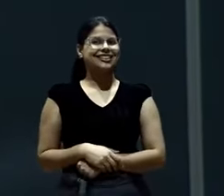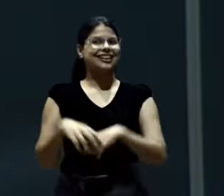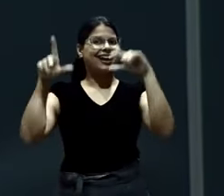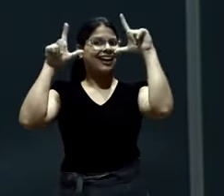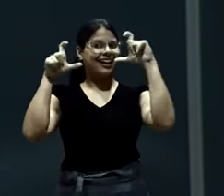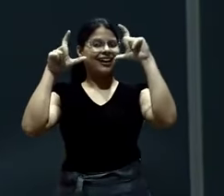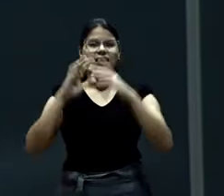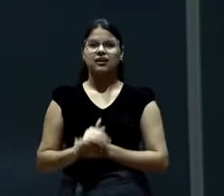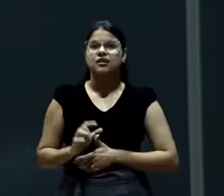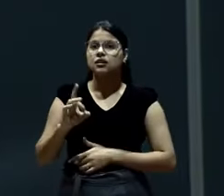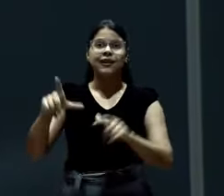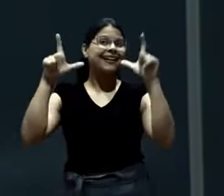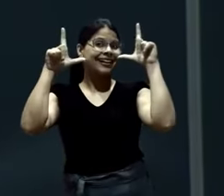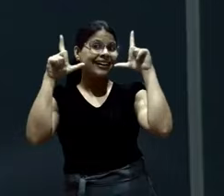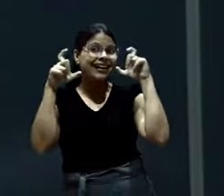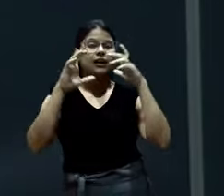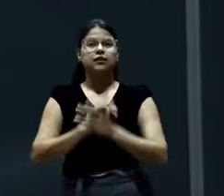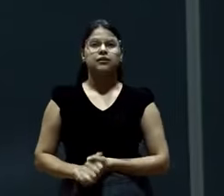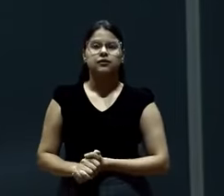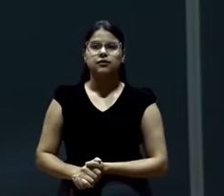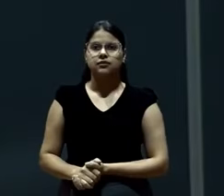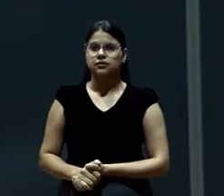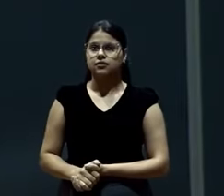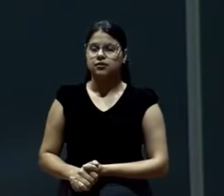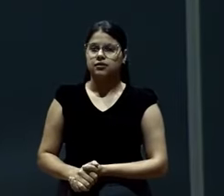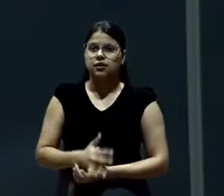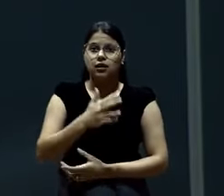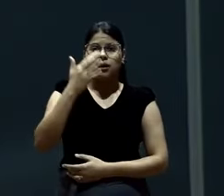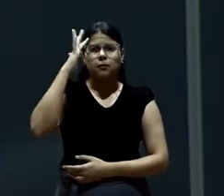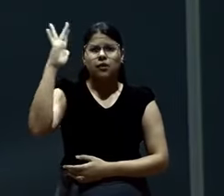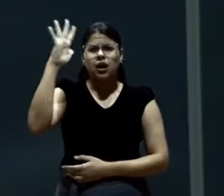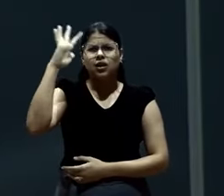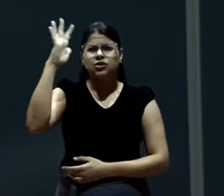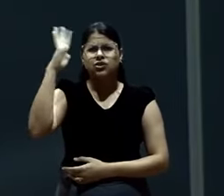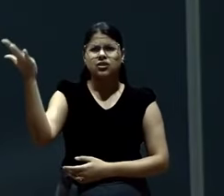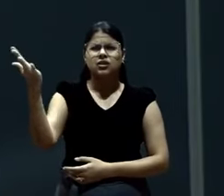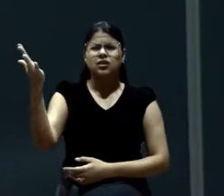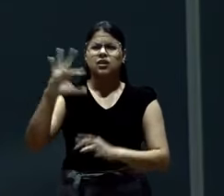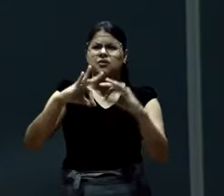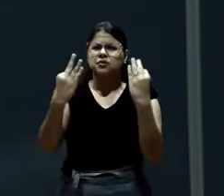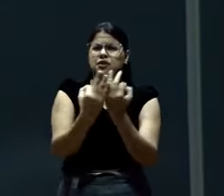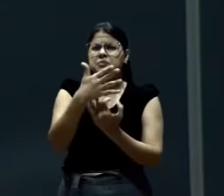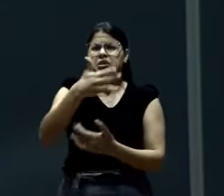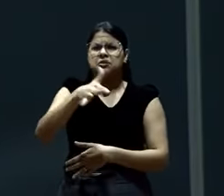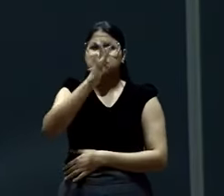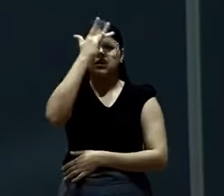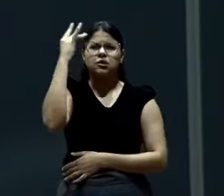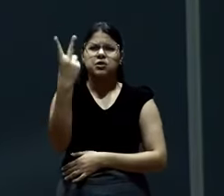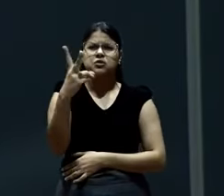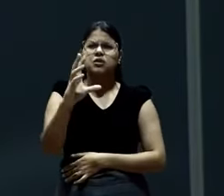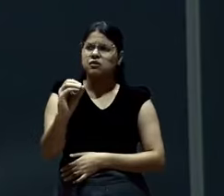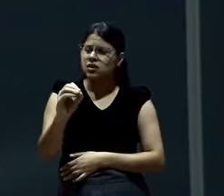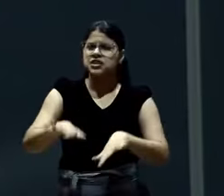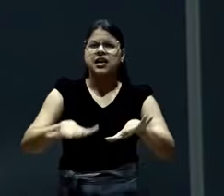É só para o clique. Se tem 20, ali tem confusão. Ali tem um bicudo com o